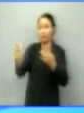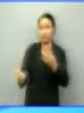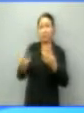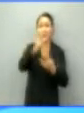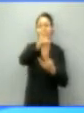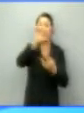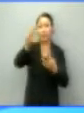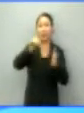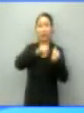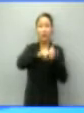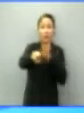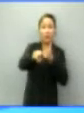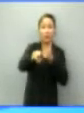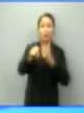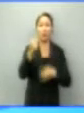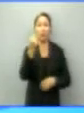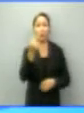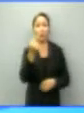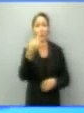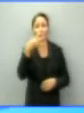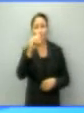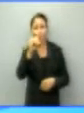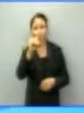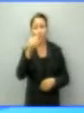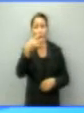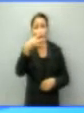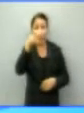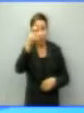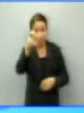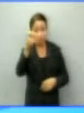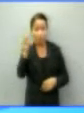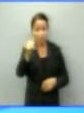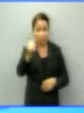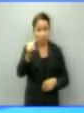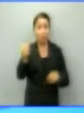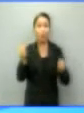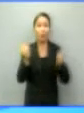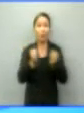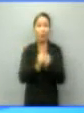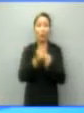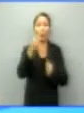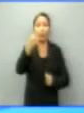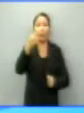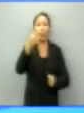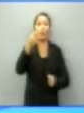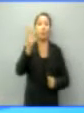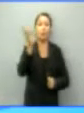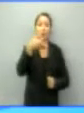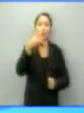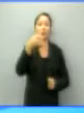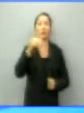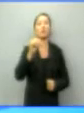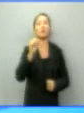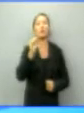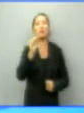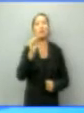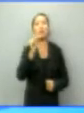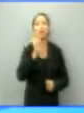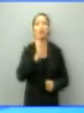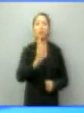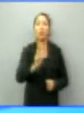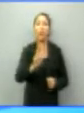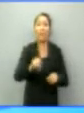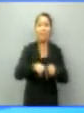pergunta poderá ser feita em no máximo 45 segundos, com um minuto e meio para cada resposta. Caso não fique